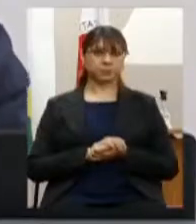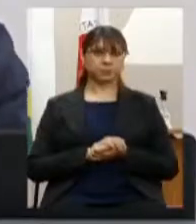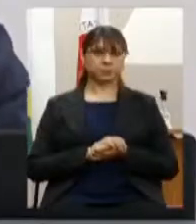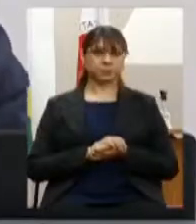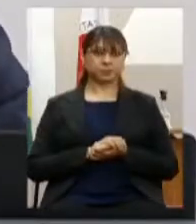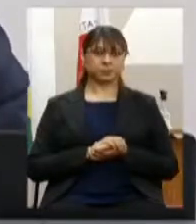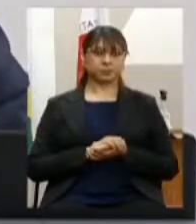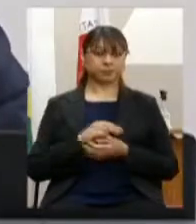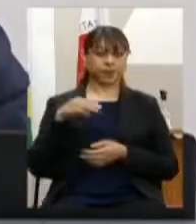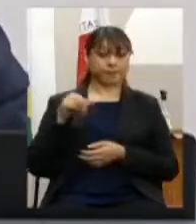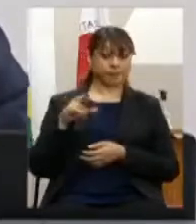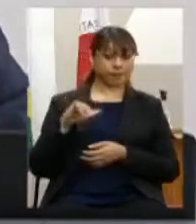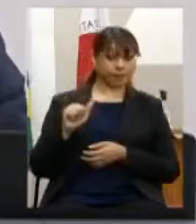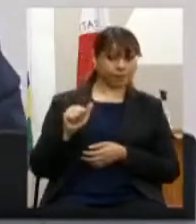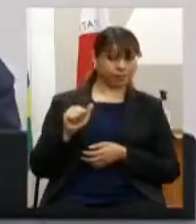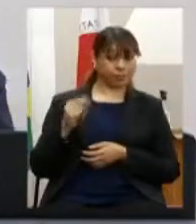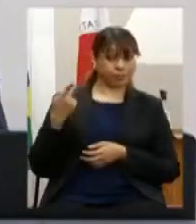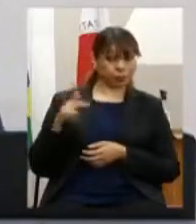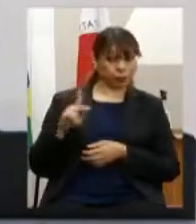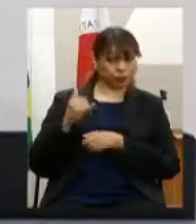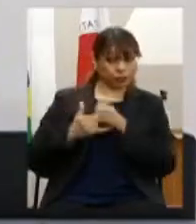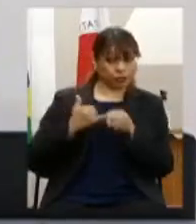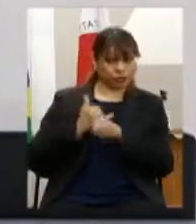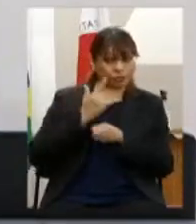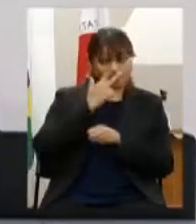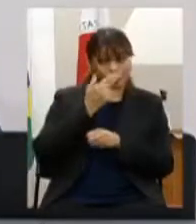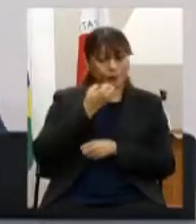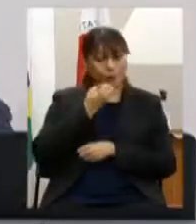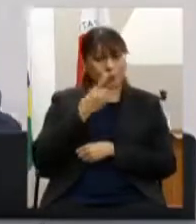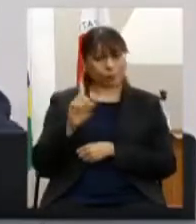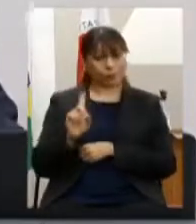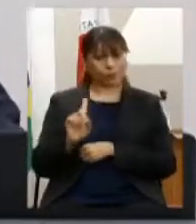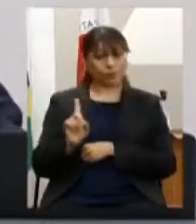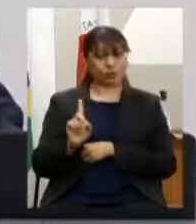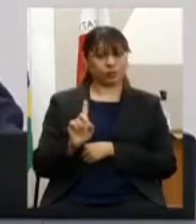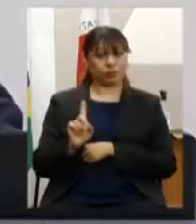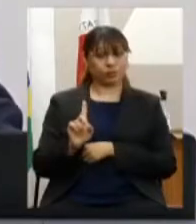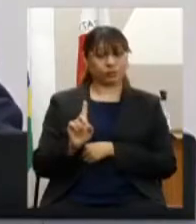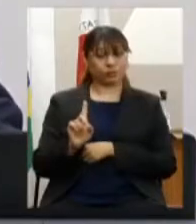Maria sua conexão parece que não está muito boa